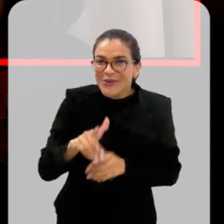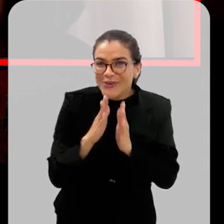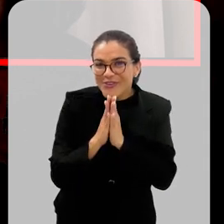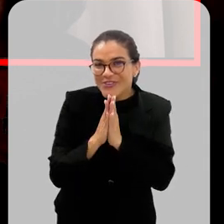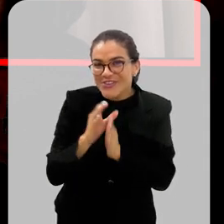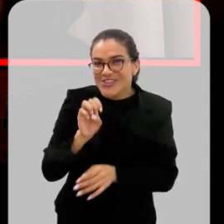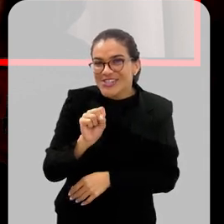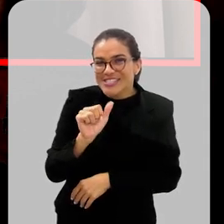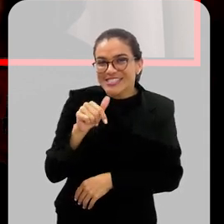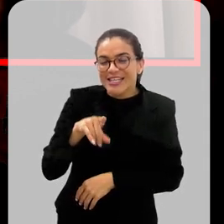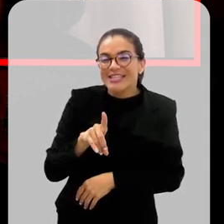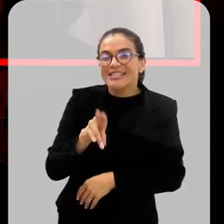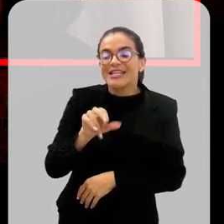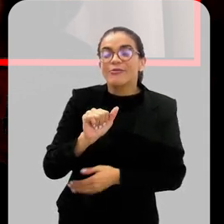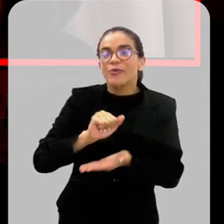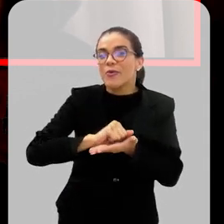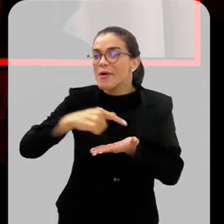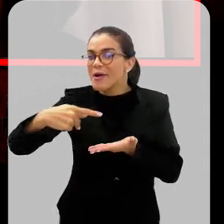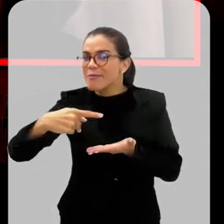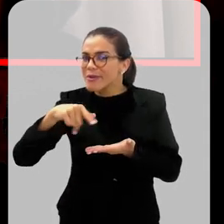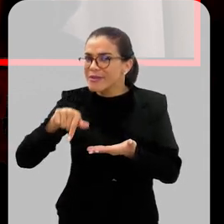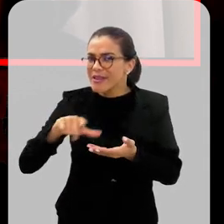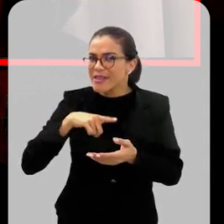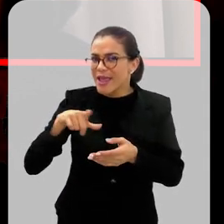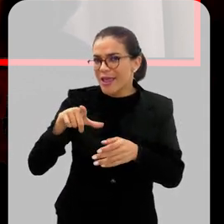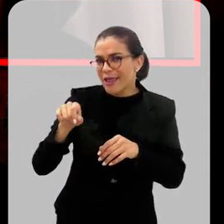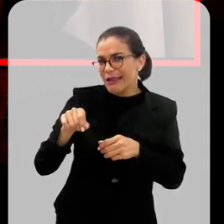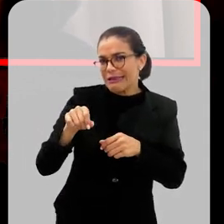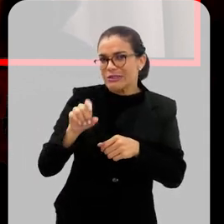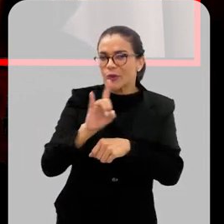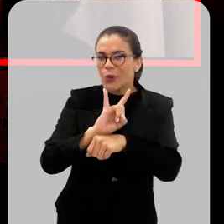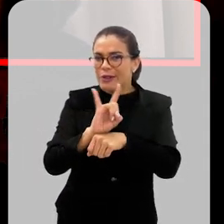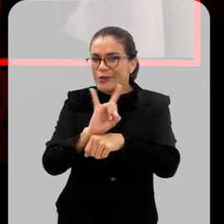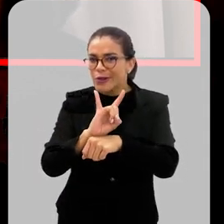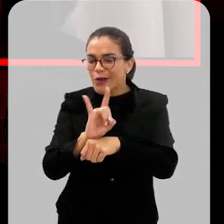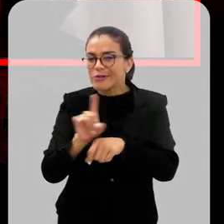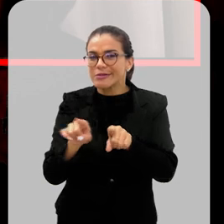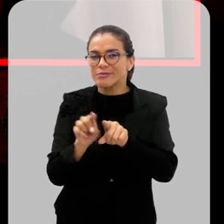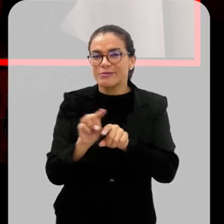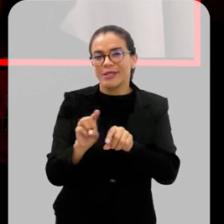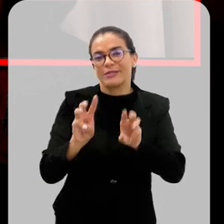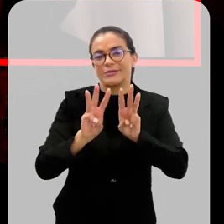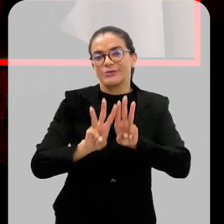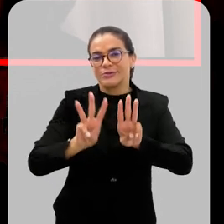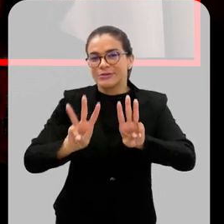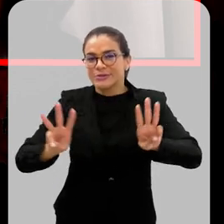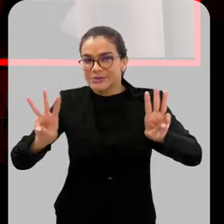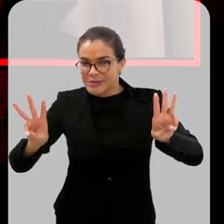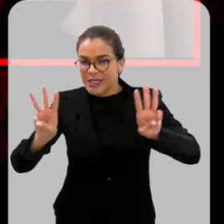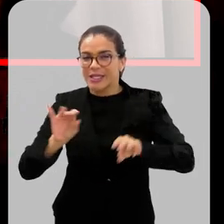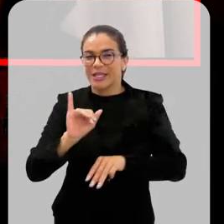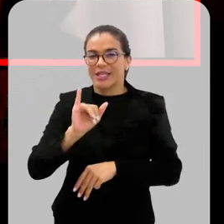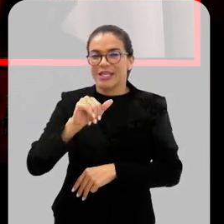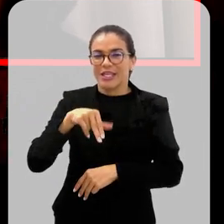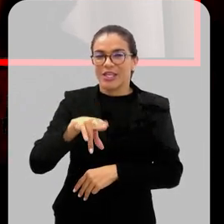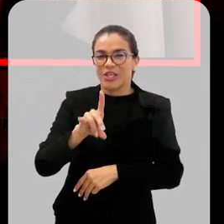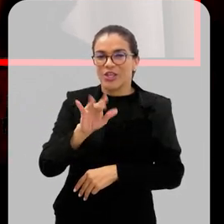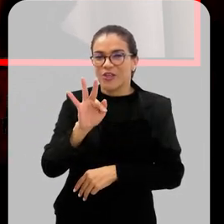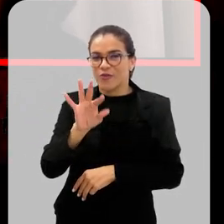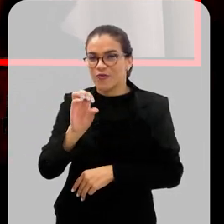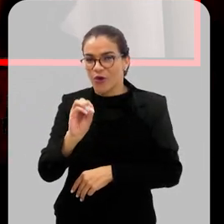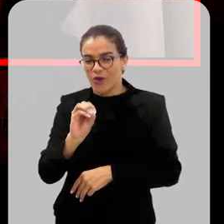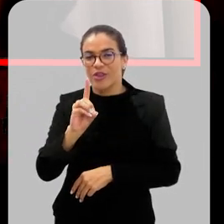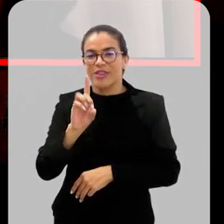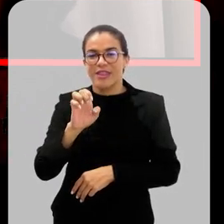nosso telespectador, Sara, o aplicativo que você disse que só tem no sistema Android, né? E o site também do InfoDeng, para que as